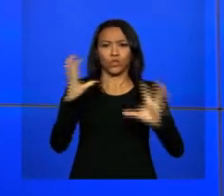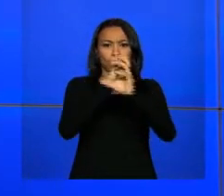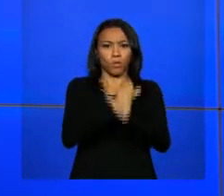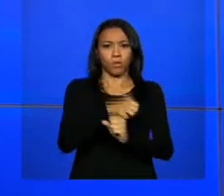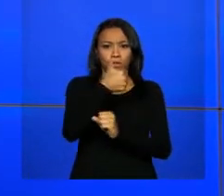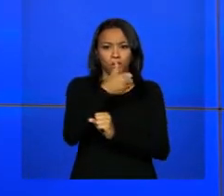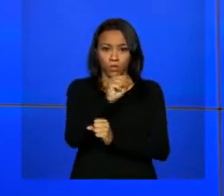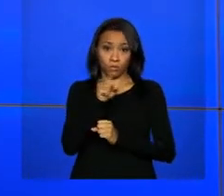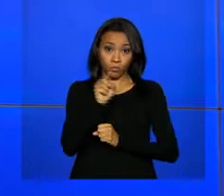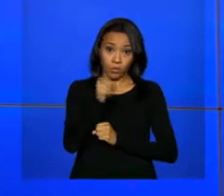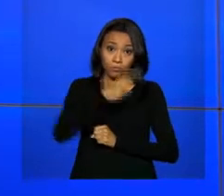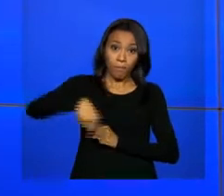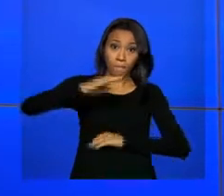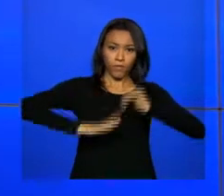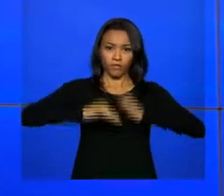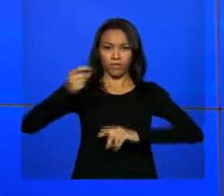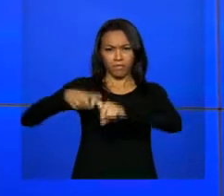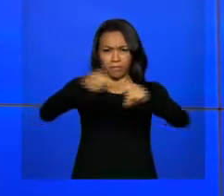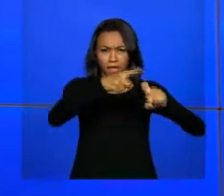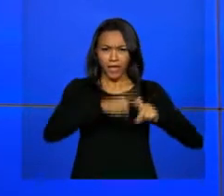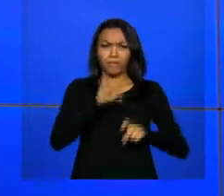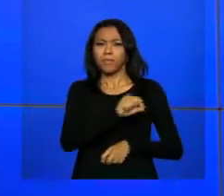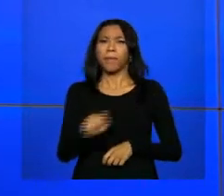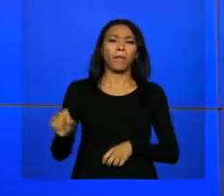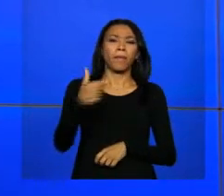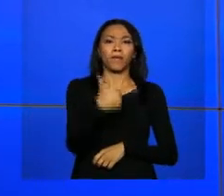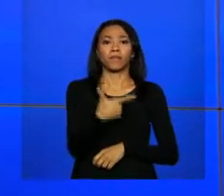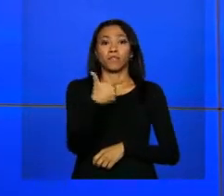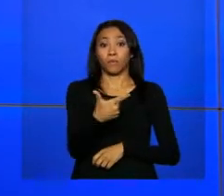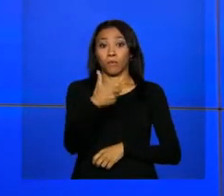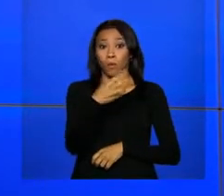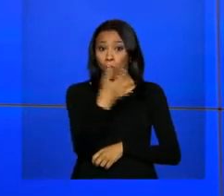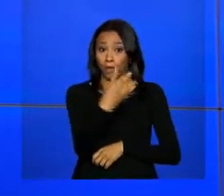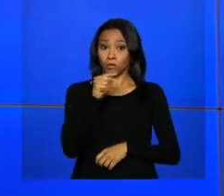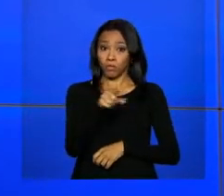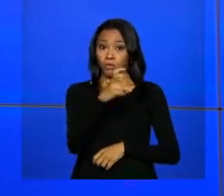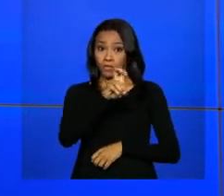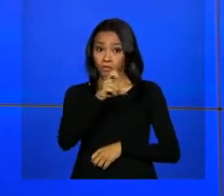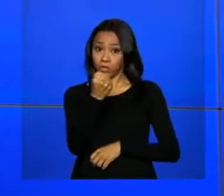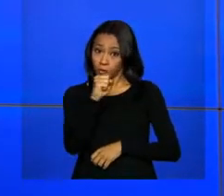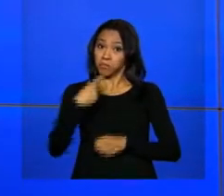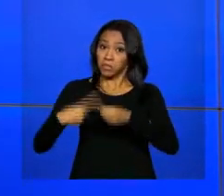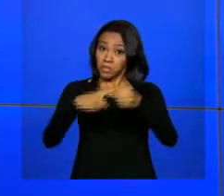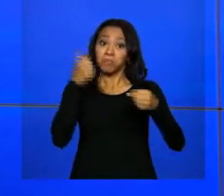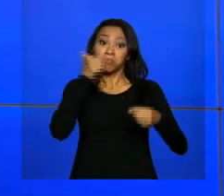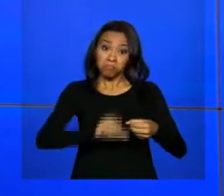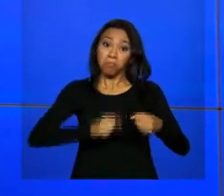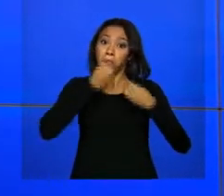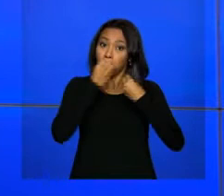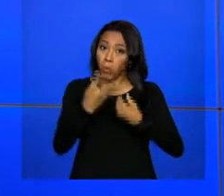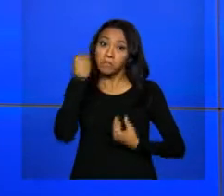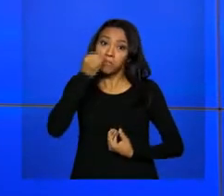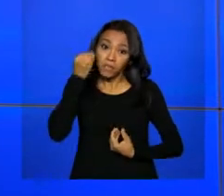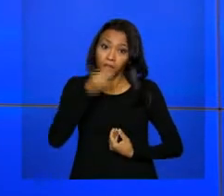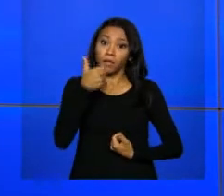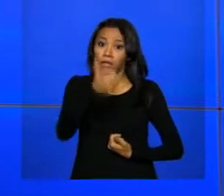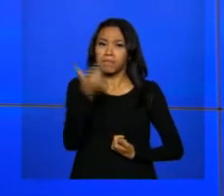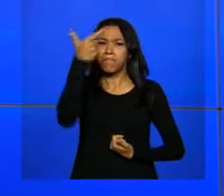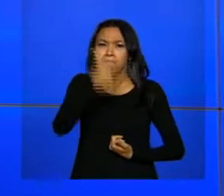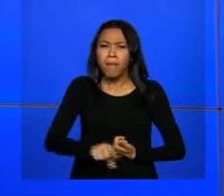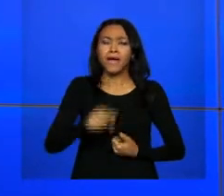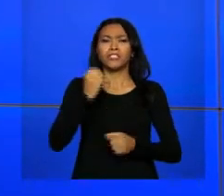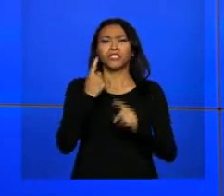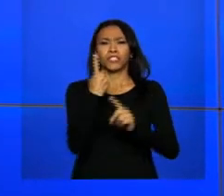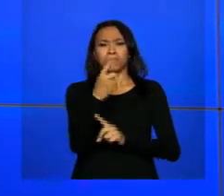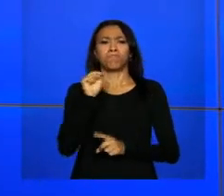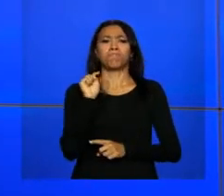mil profissionais em 4.058 municípios. A experiência vem dando certo e a prova disso é que mais de mil